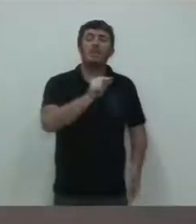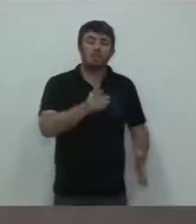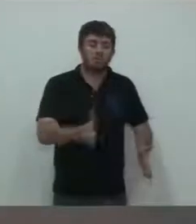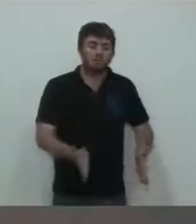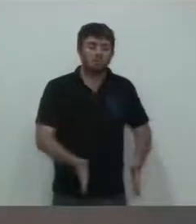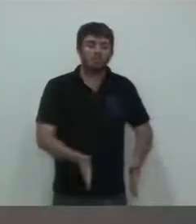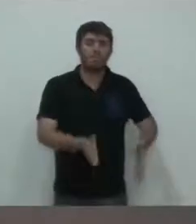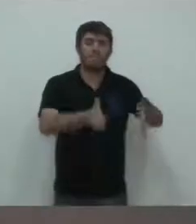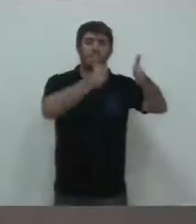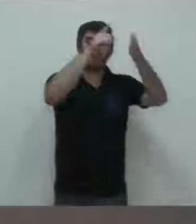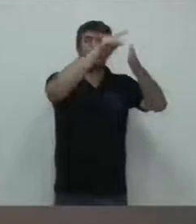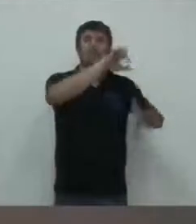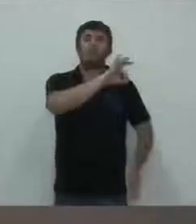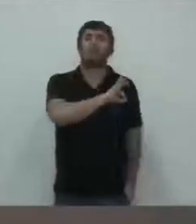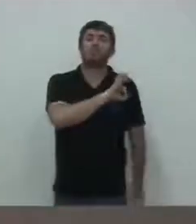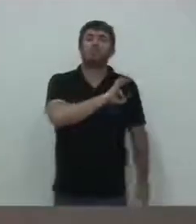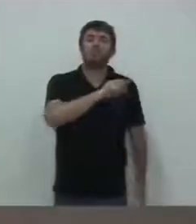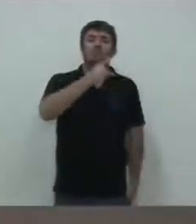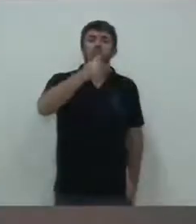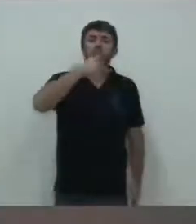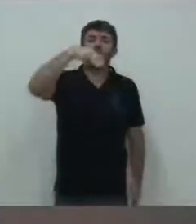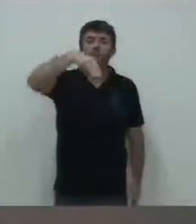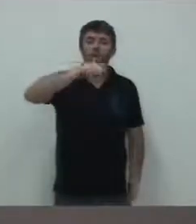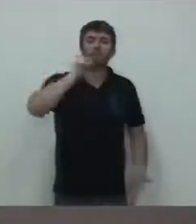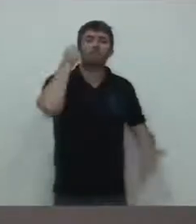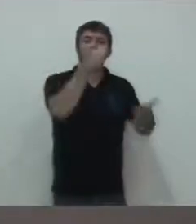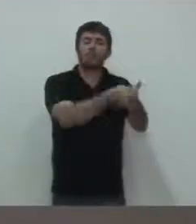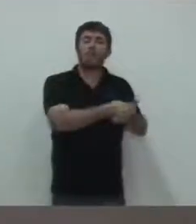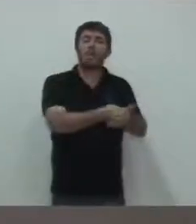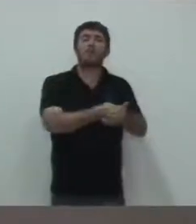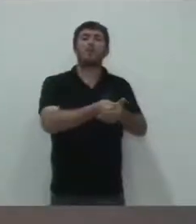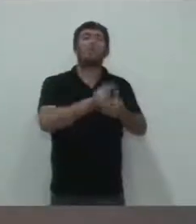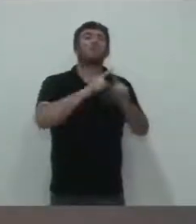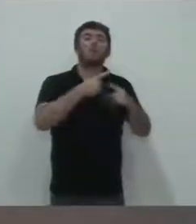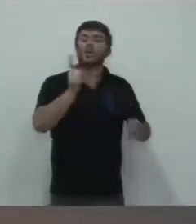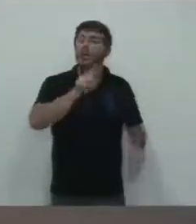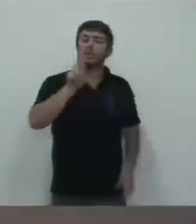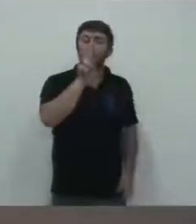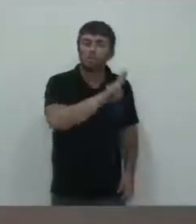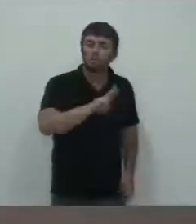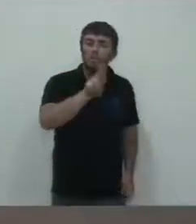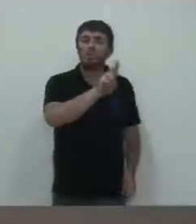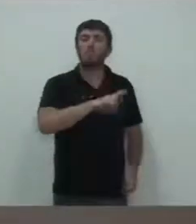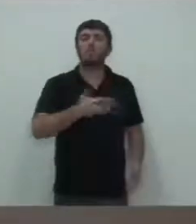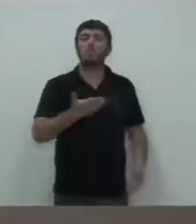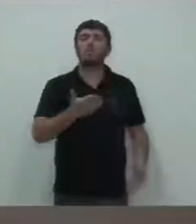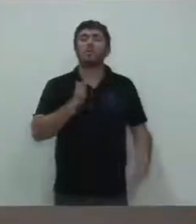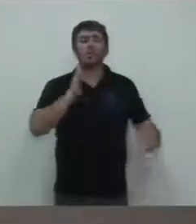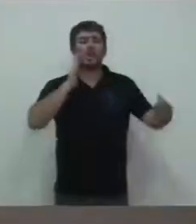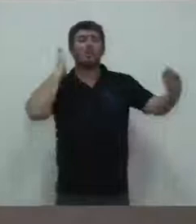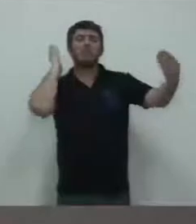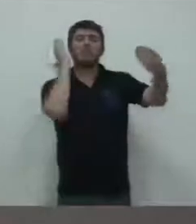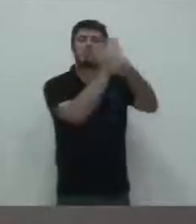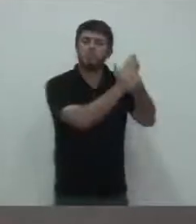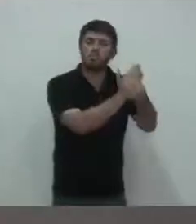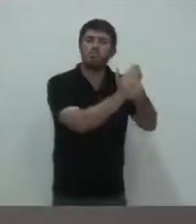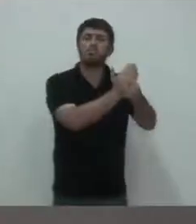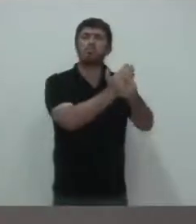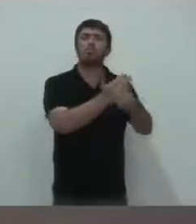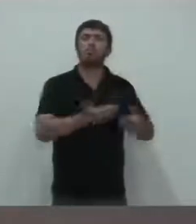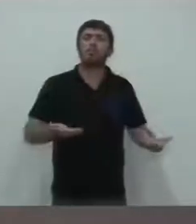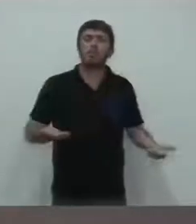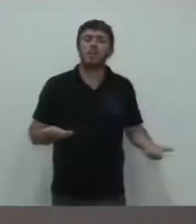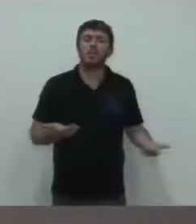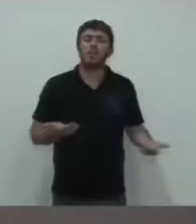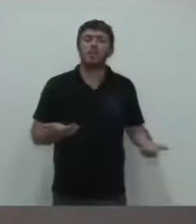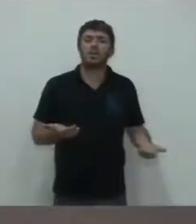Foi pago. Não foi utilizado. Saiu o dinheiro. Abriu o inquérito, a promotoria, abriu uma ação contra eles.